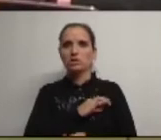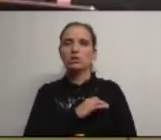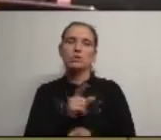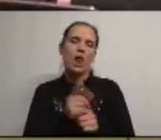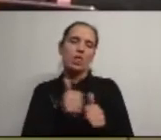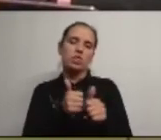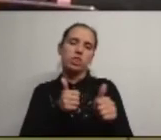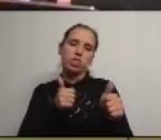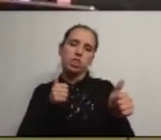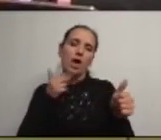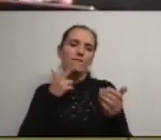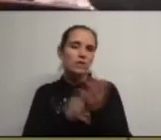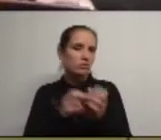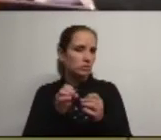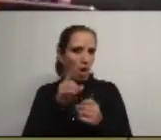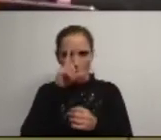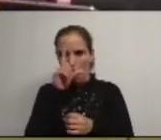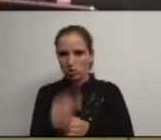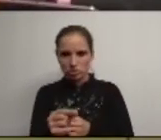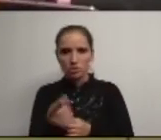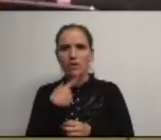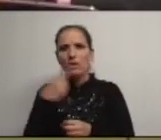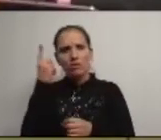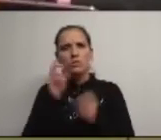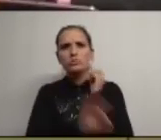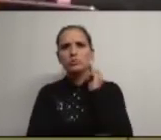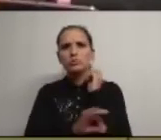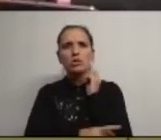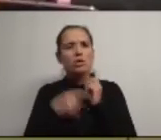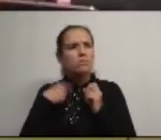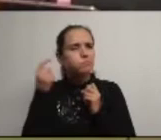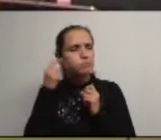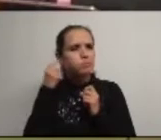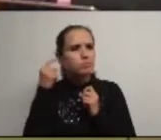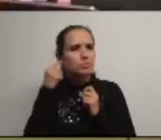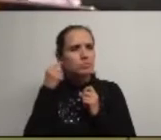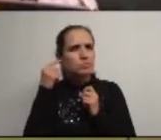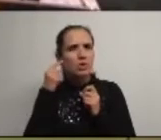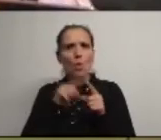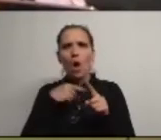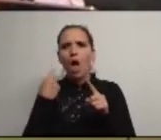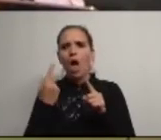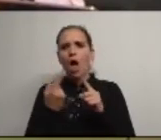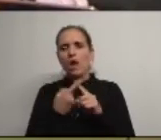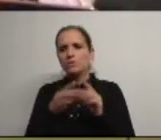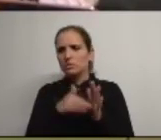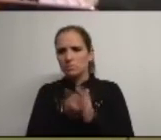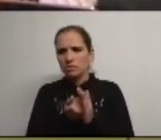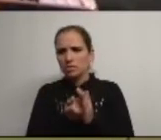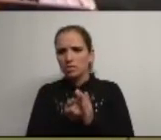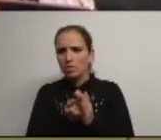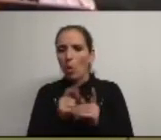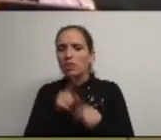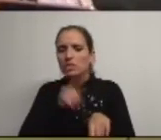desfasado da realidade Nós ouvimos os senhores Presidentes da Junta todos os anos e durante todo o ano não temos aqui um